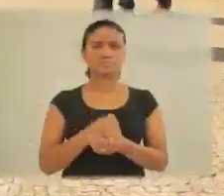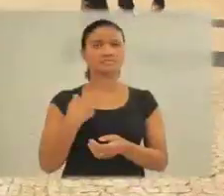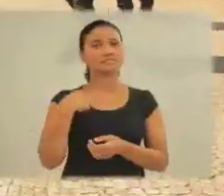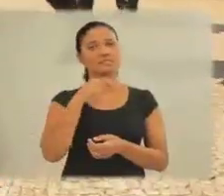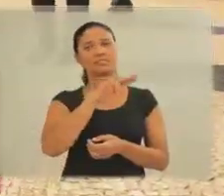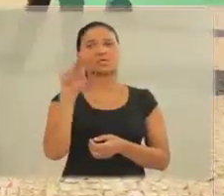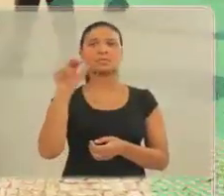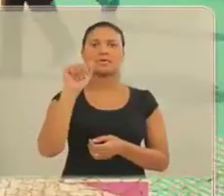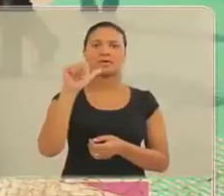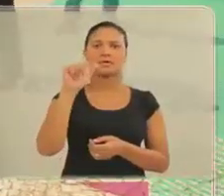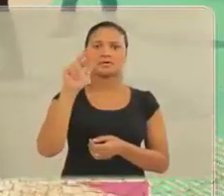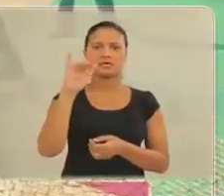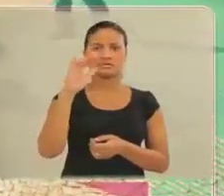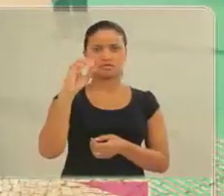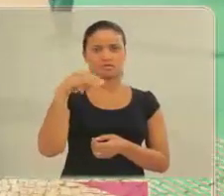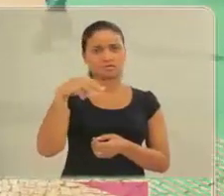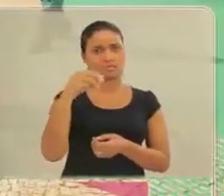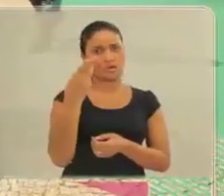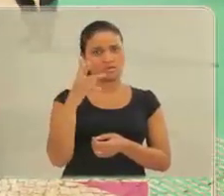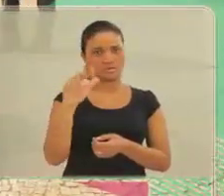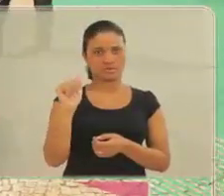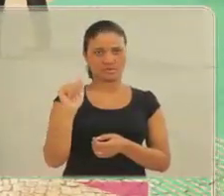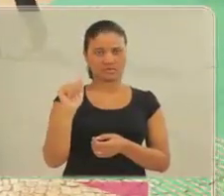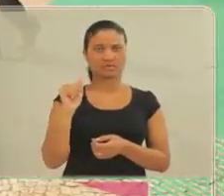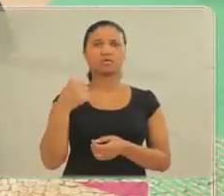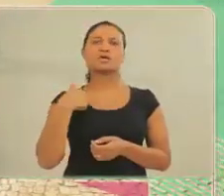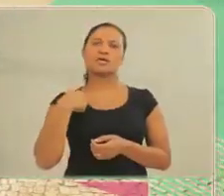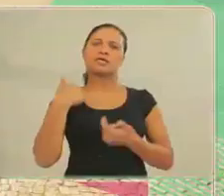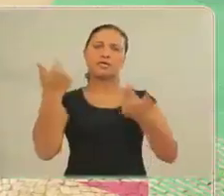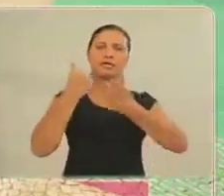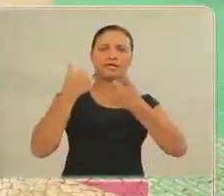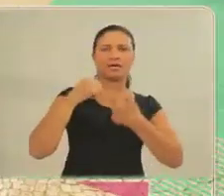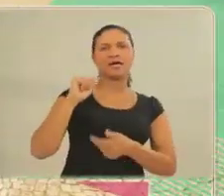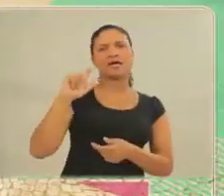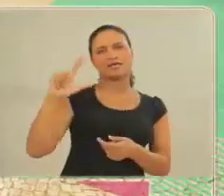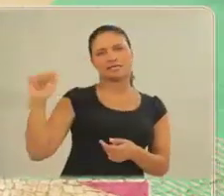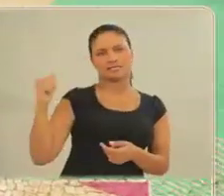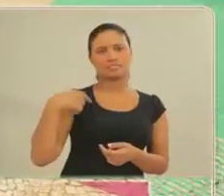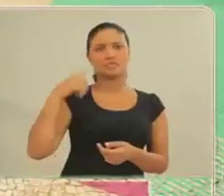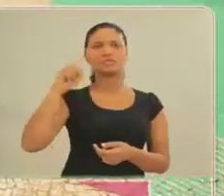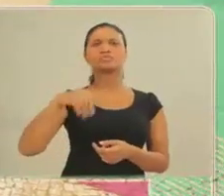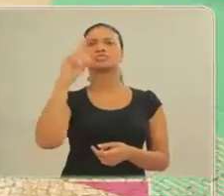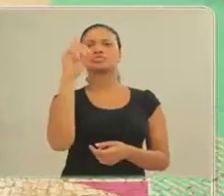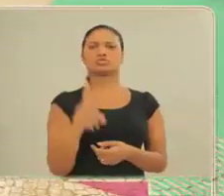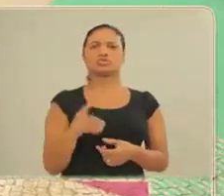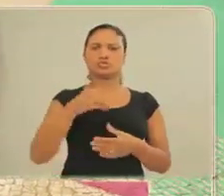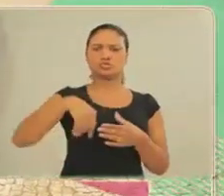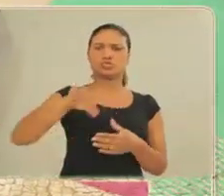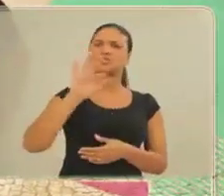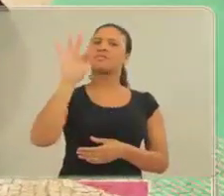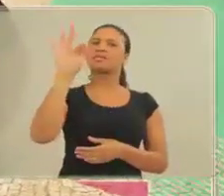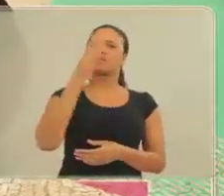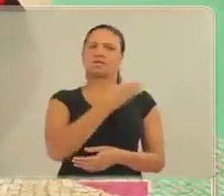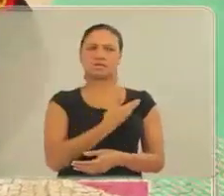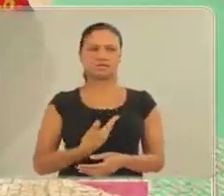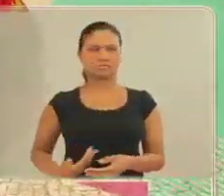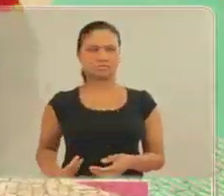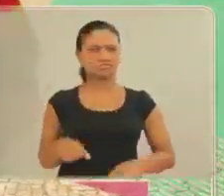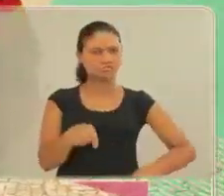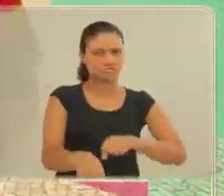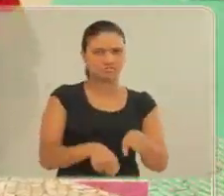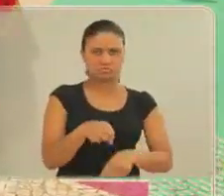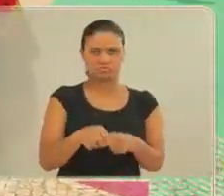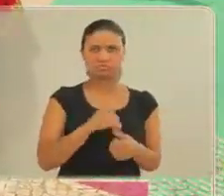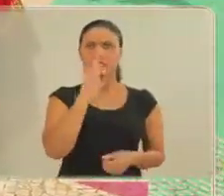Meu nome é Alarico Moura, eu atento pelo codinome de Alá, eu sou um dos diretores da Federação Estadual de Ciclismo,